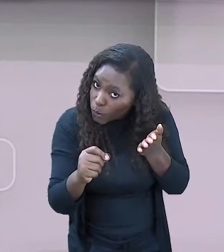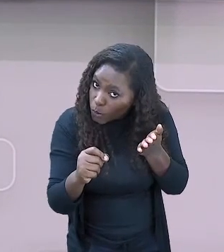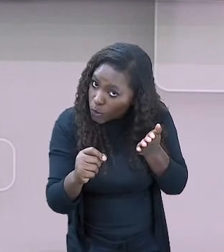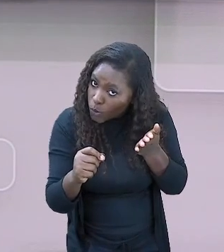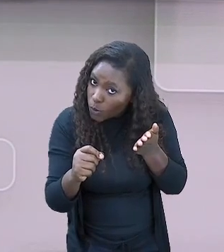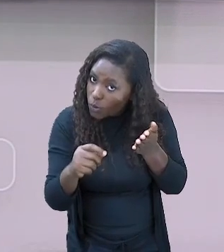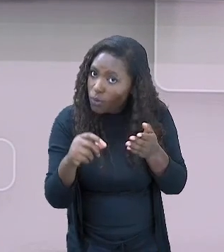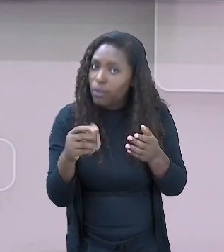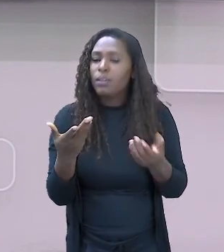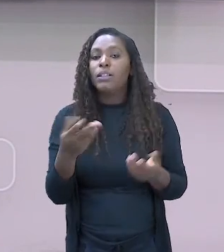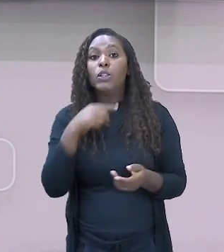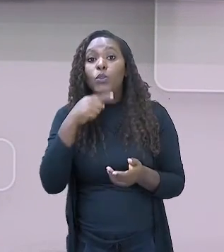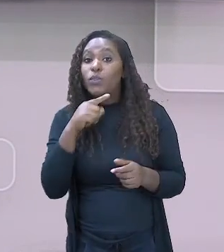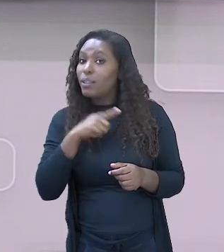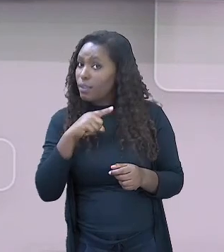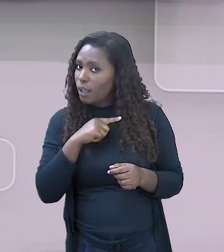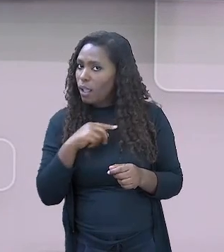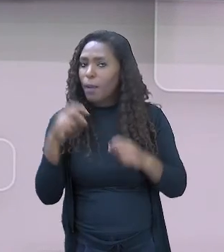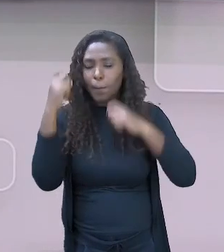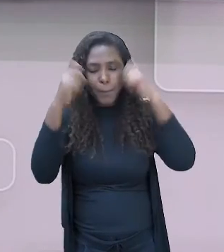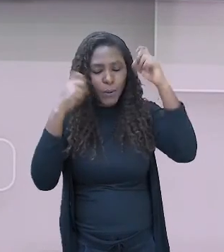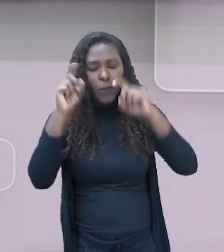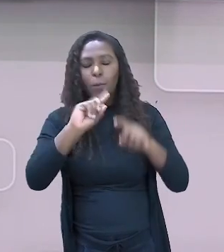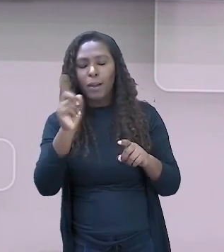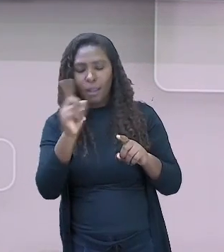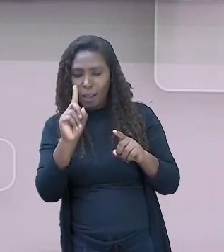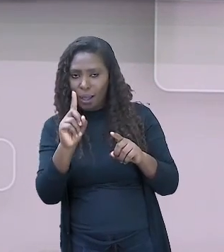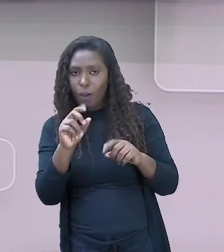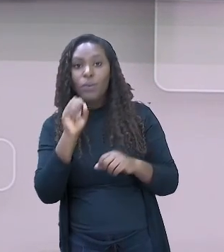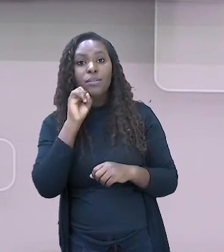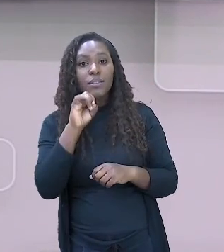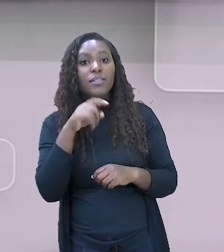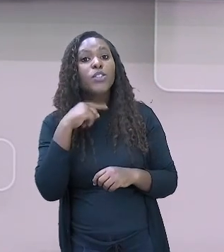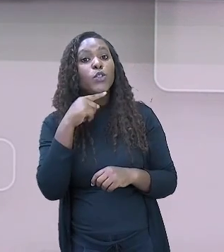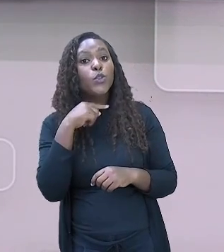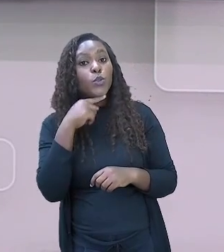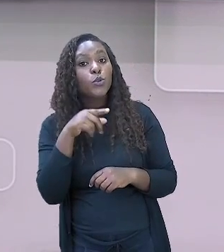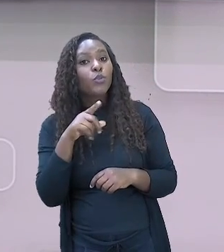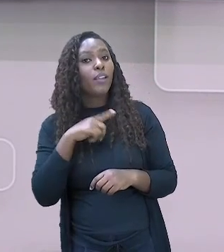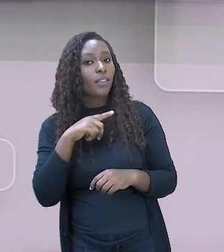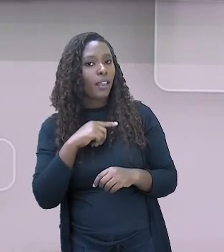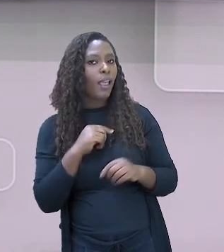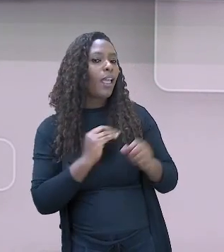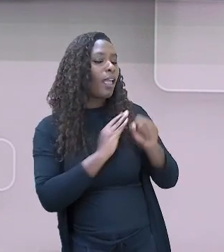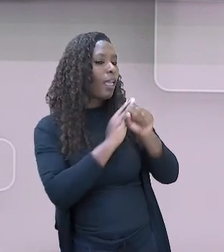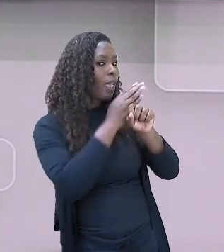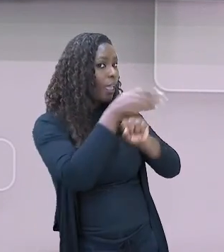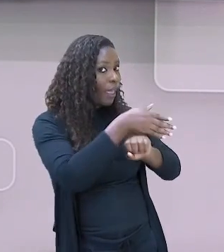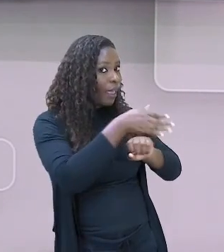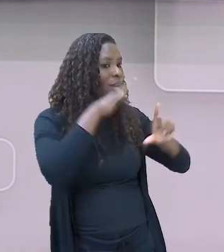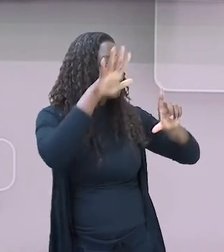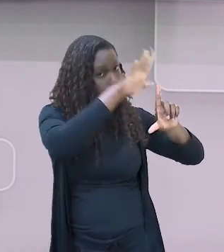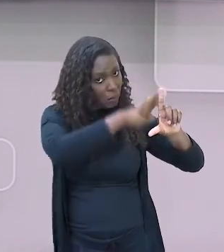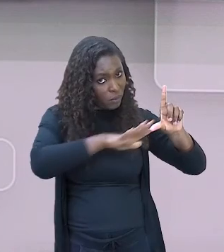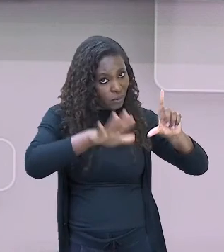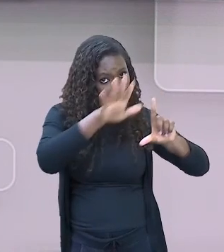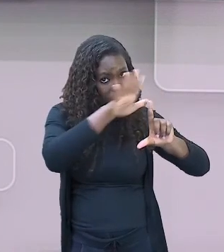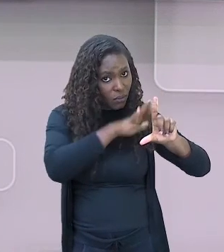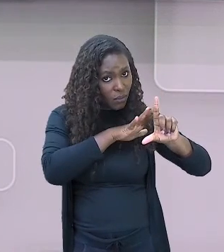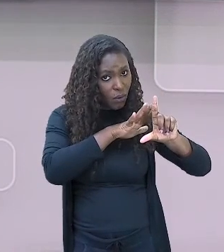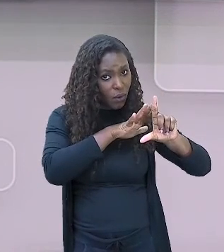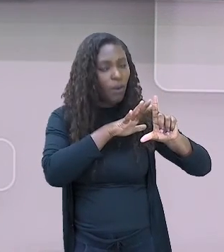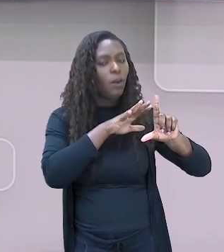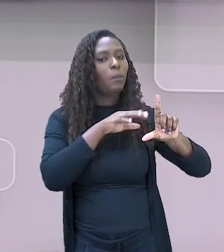Não se preocupe. Pra essa e outras atividades, basta você acessar a plataforma